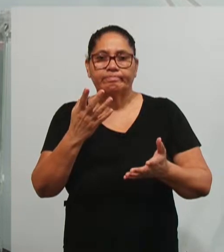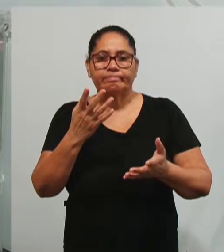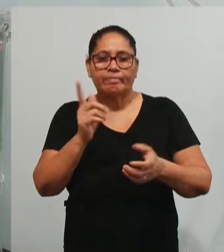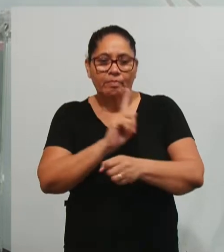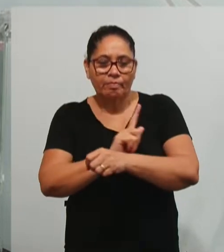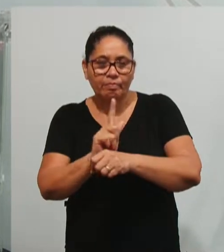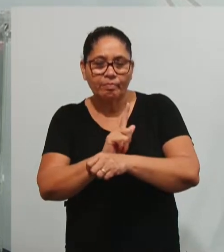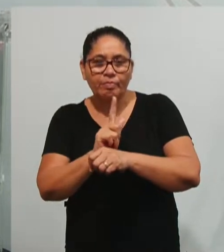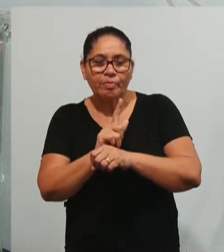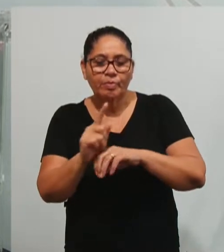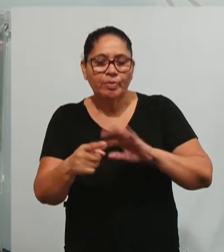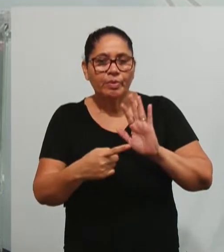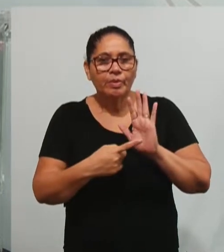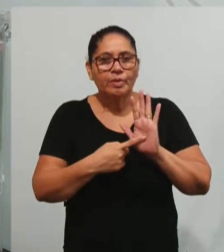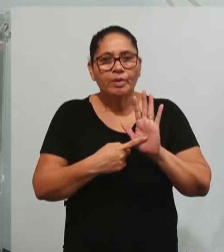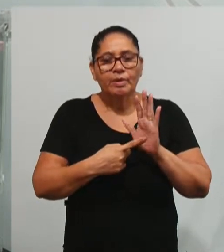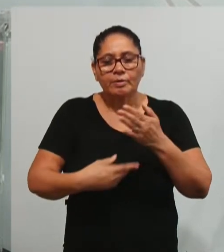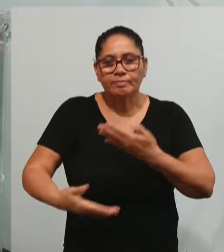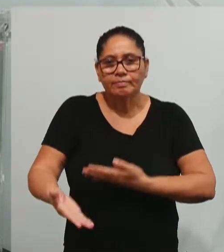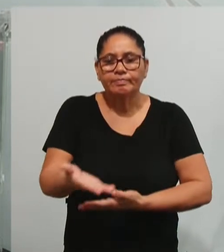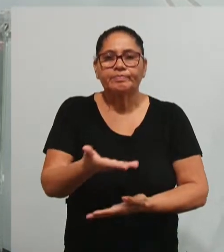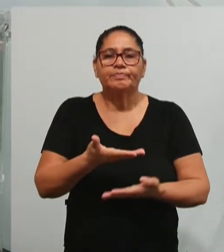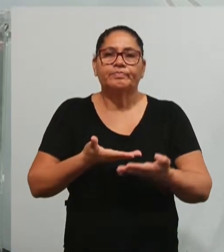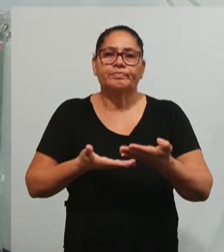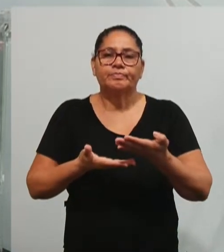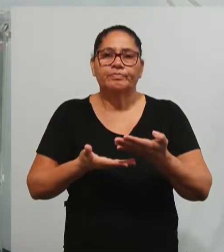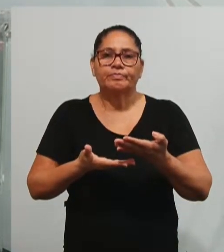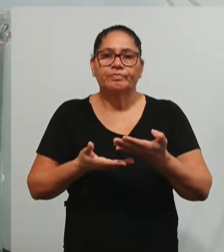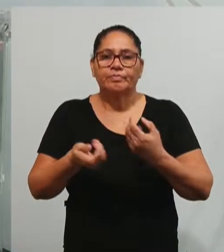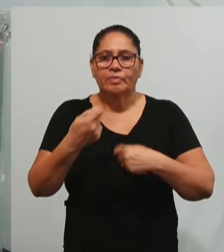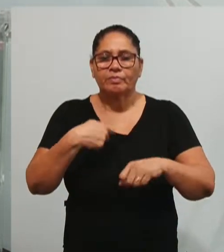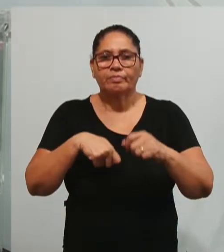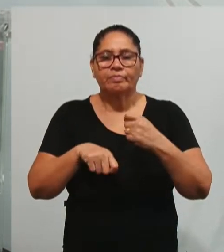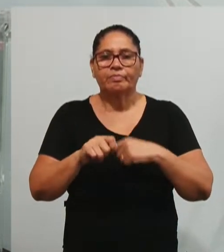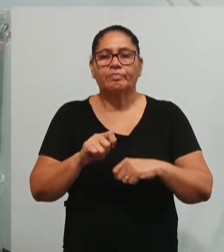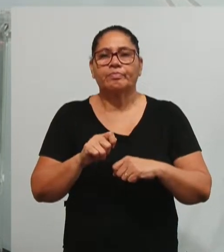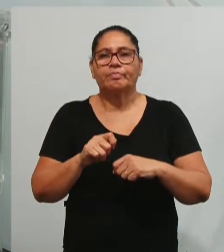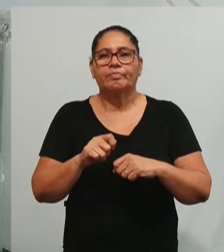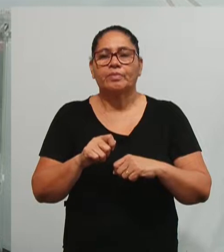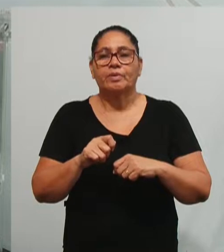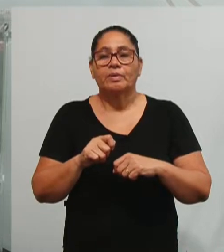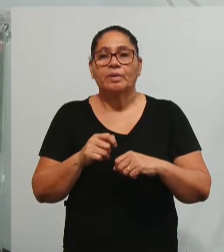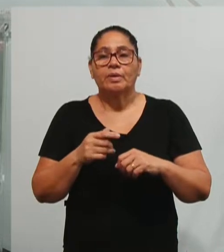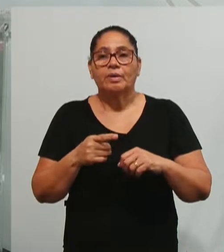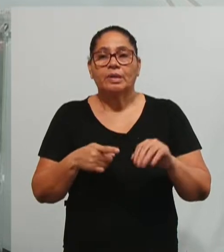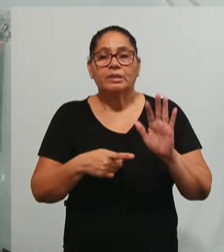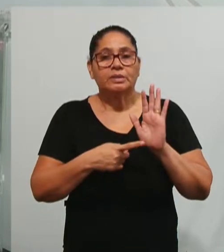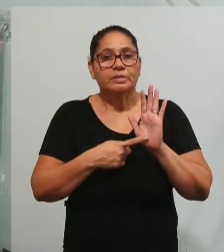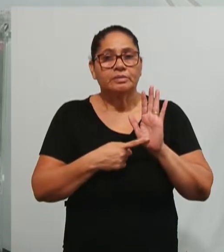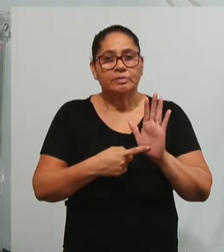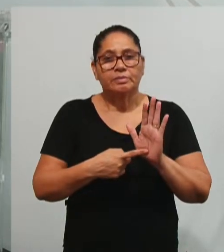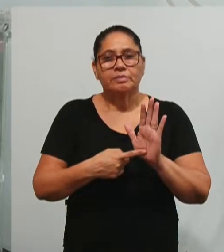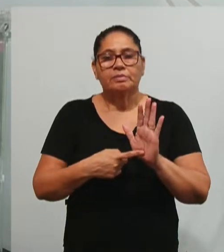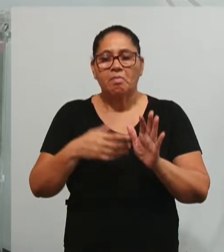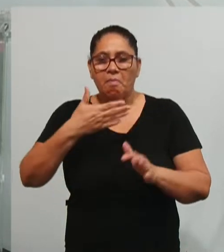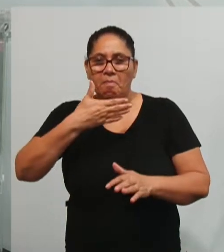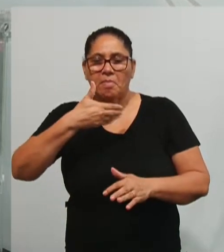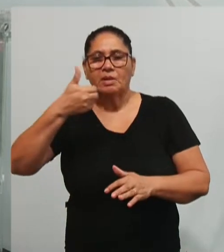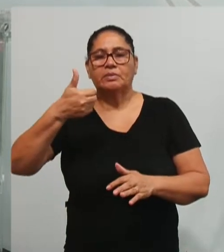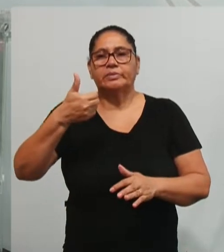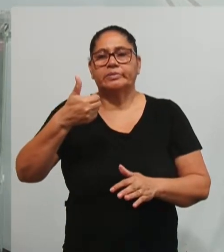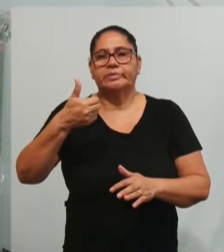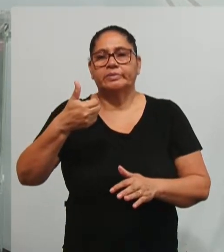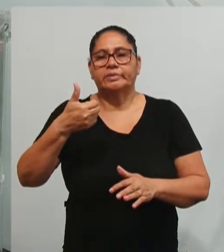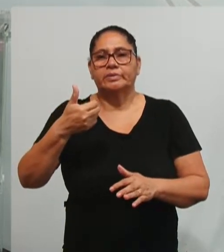trouxe essas contribuições da administração para serem aprimoradas ou serem